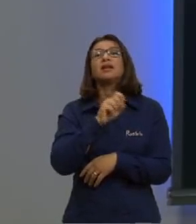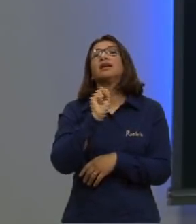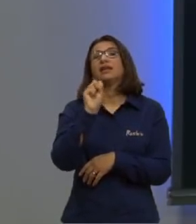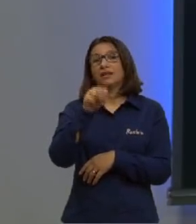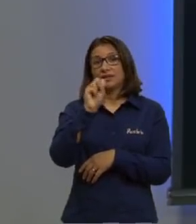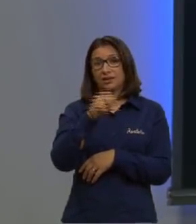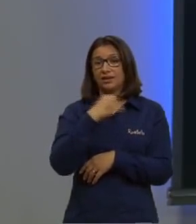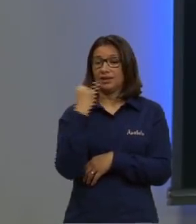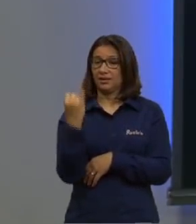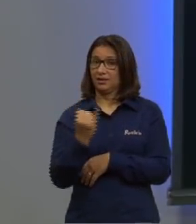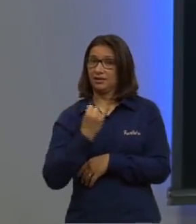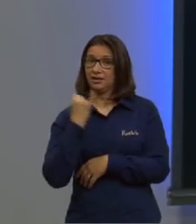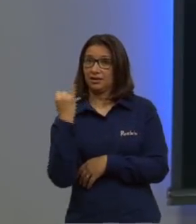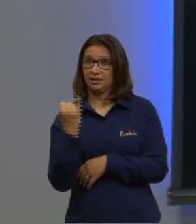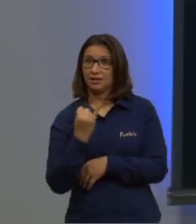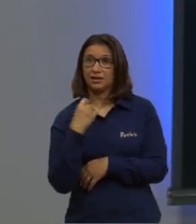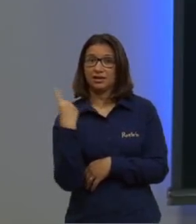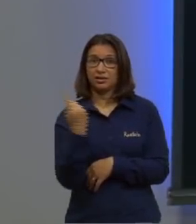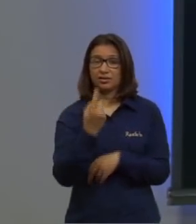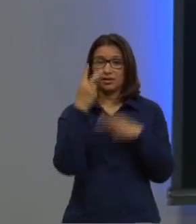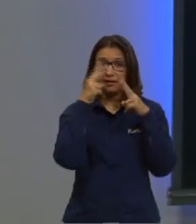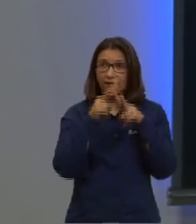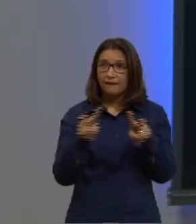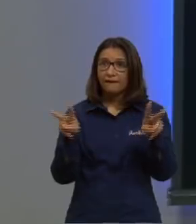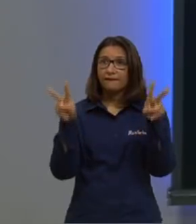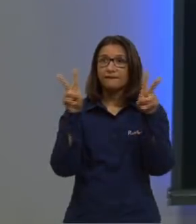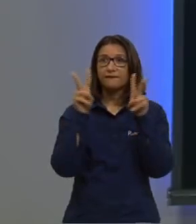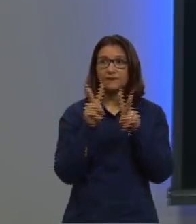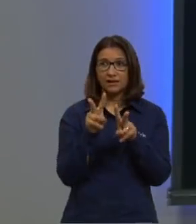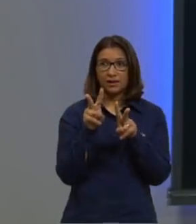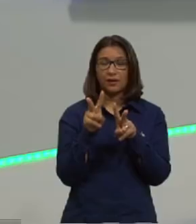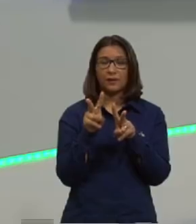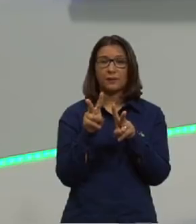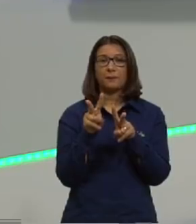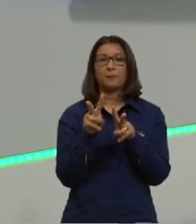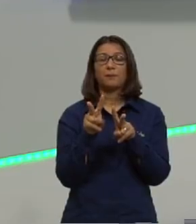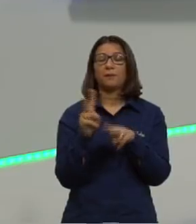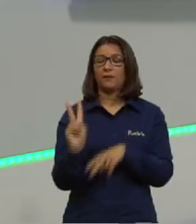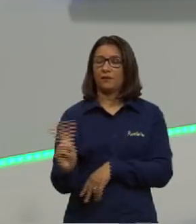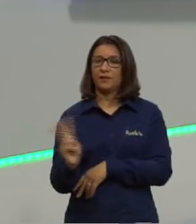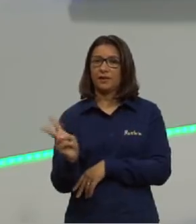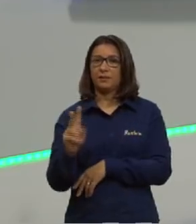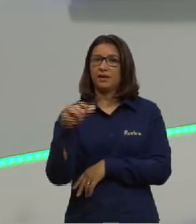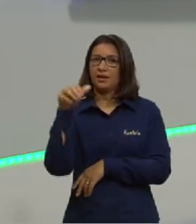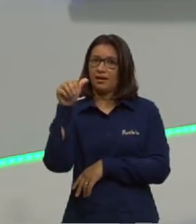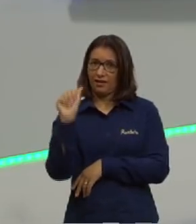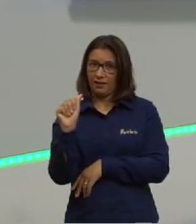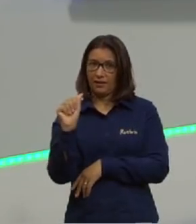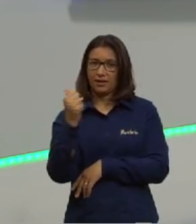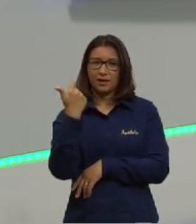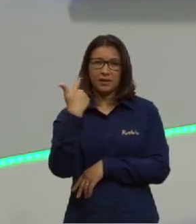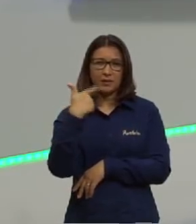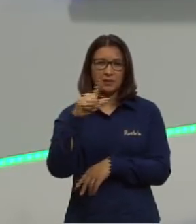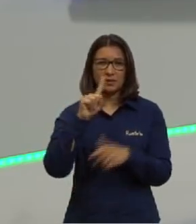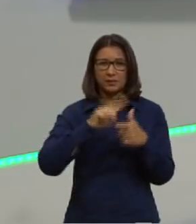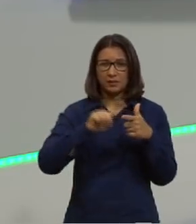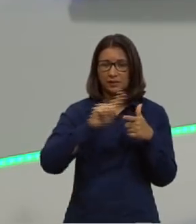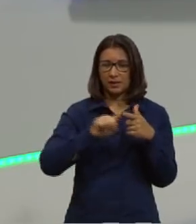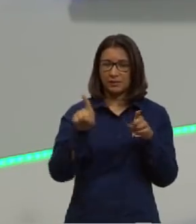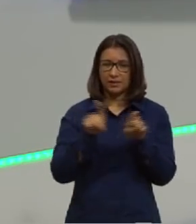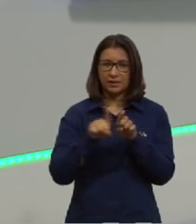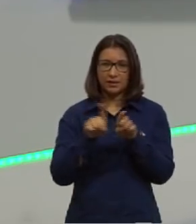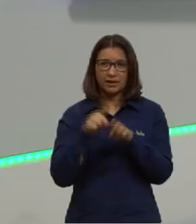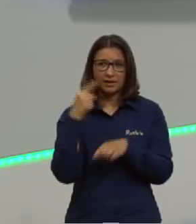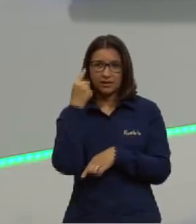importantíssimos para a nossa visão. Então, vitamina A, cegueira e outros problemas de visão também.